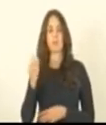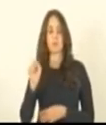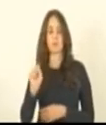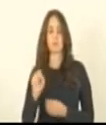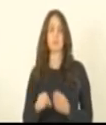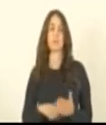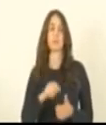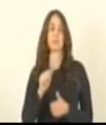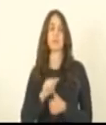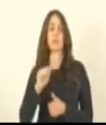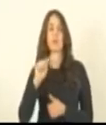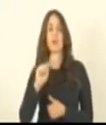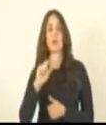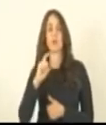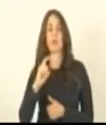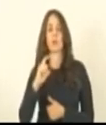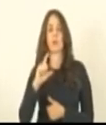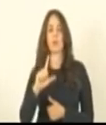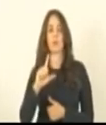deputado Alcântaro Filho,